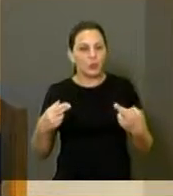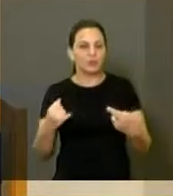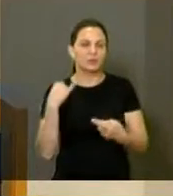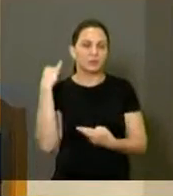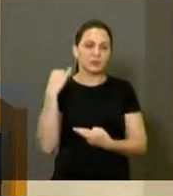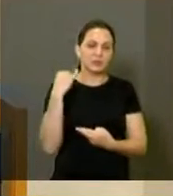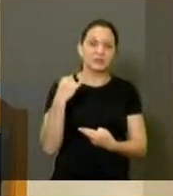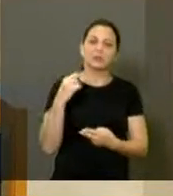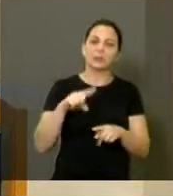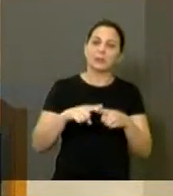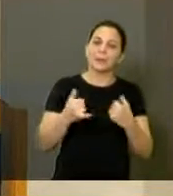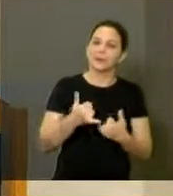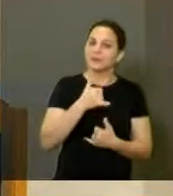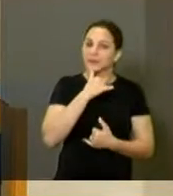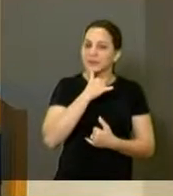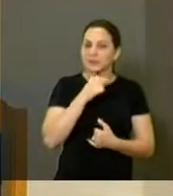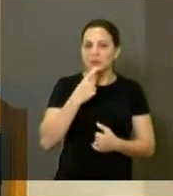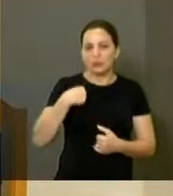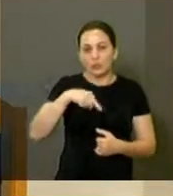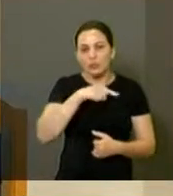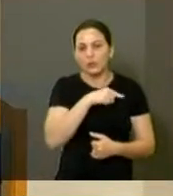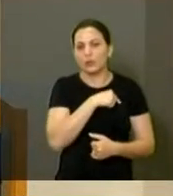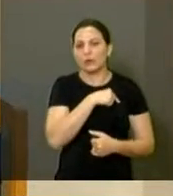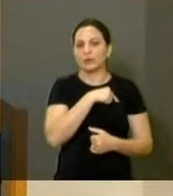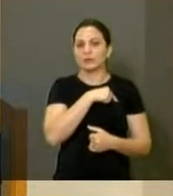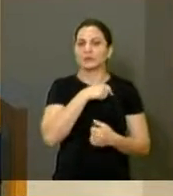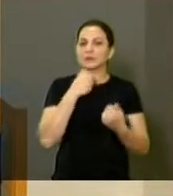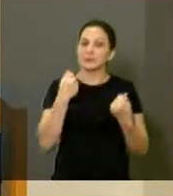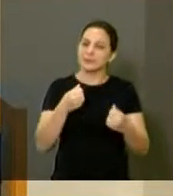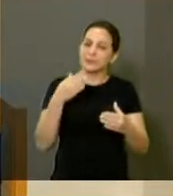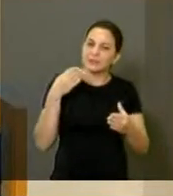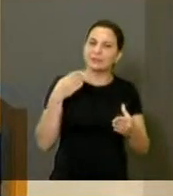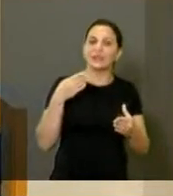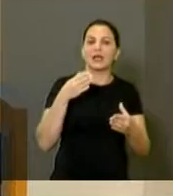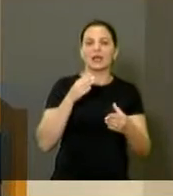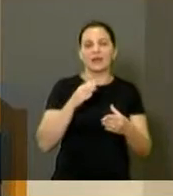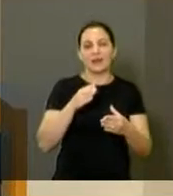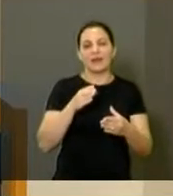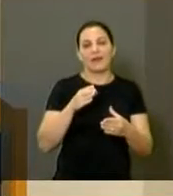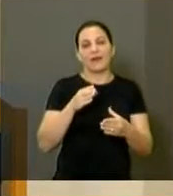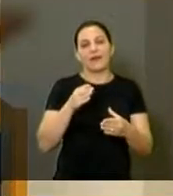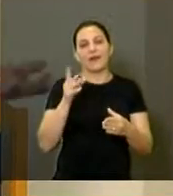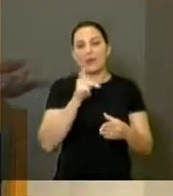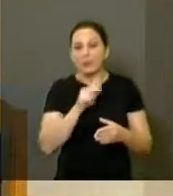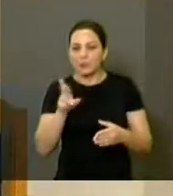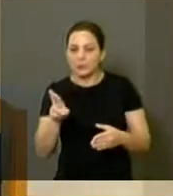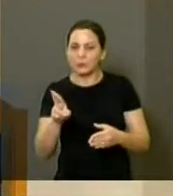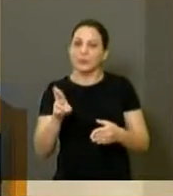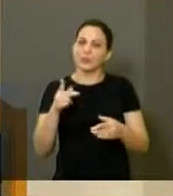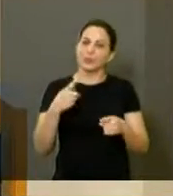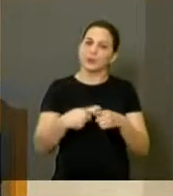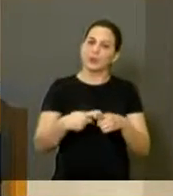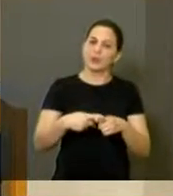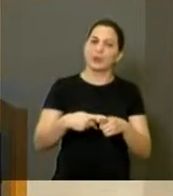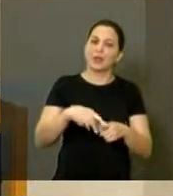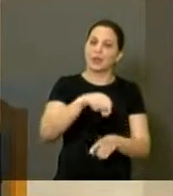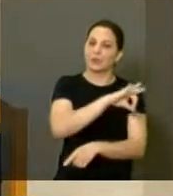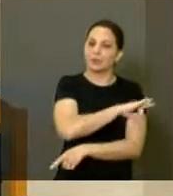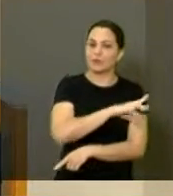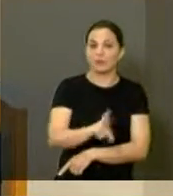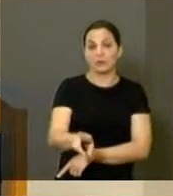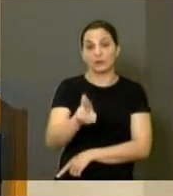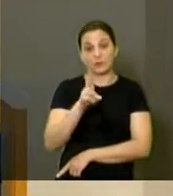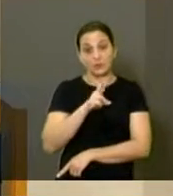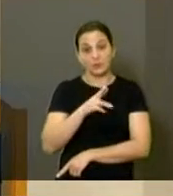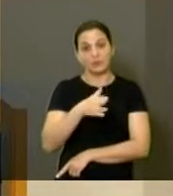infelizmente, a gente acaba tendo que acionar a promotoria porque a prefeitura não responde. Então, com certeza, tem